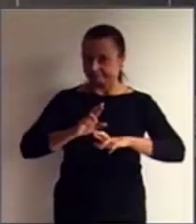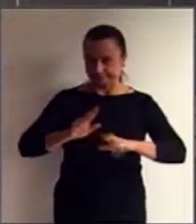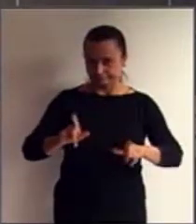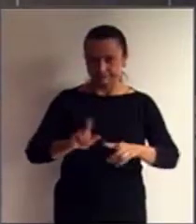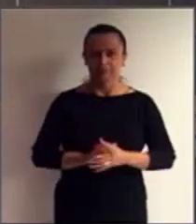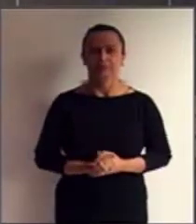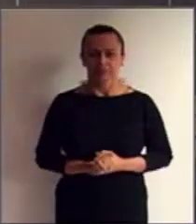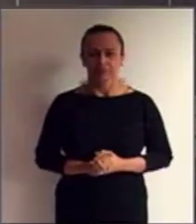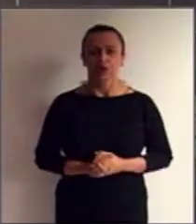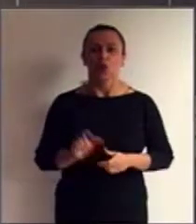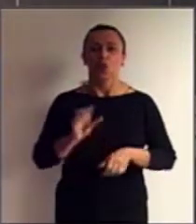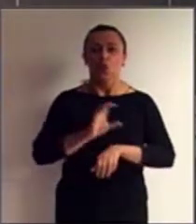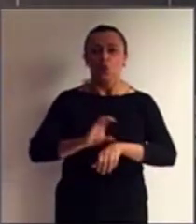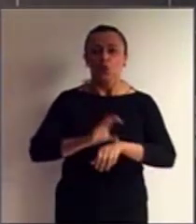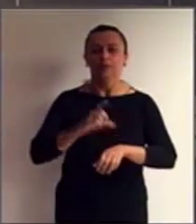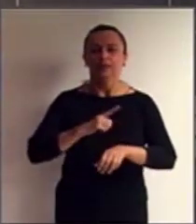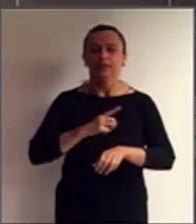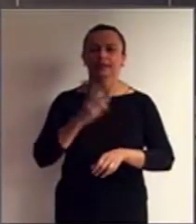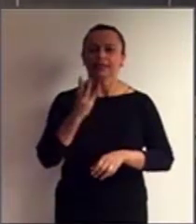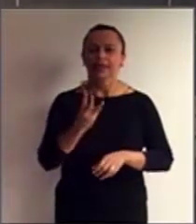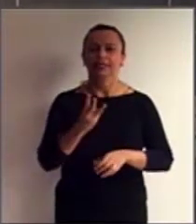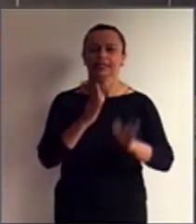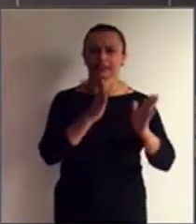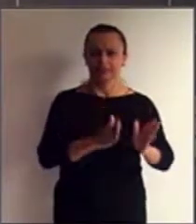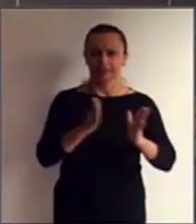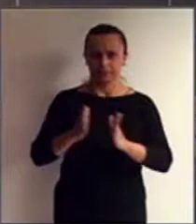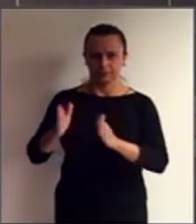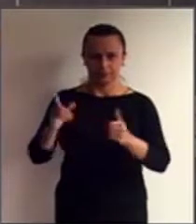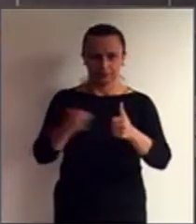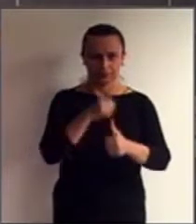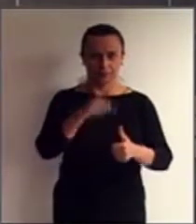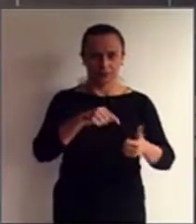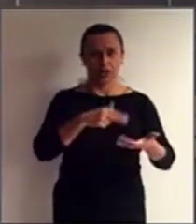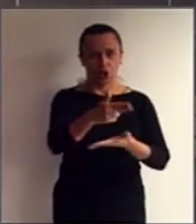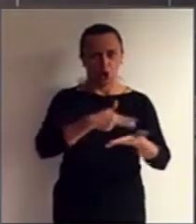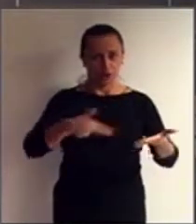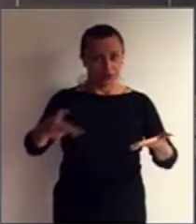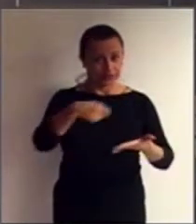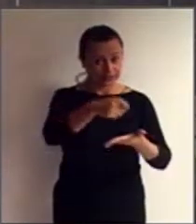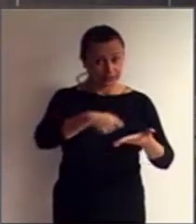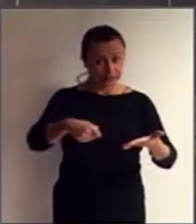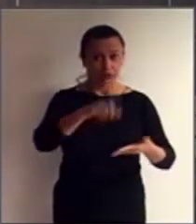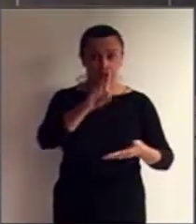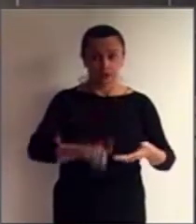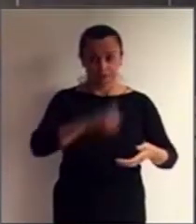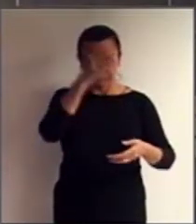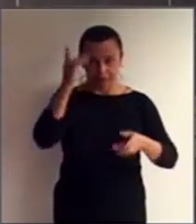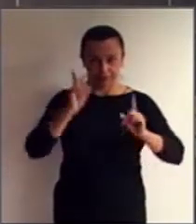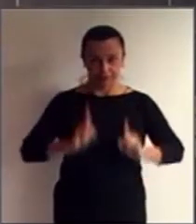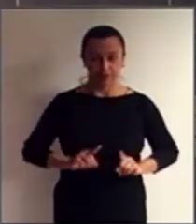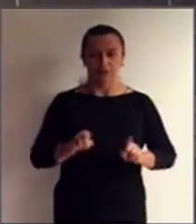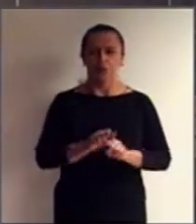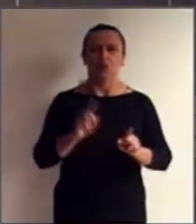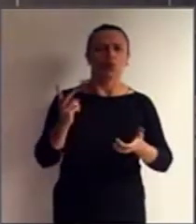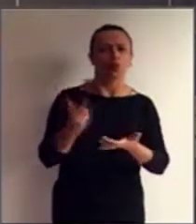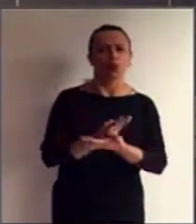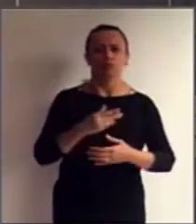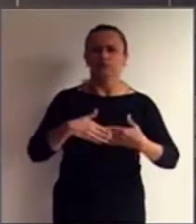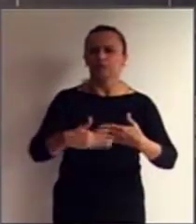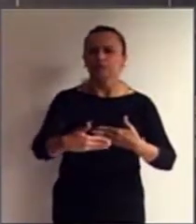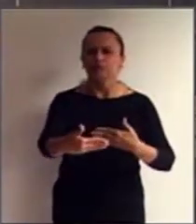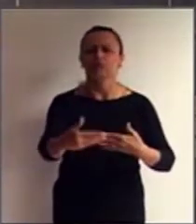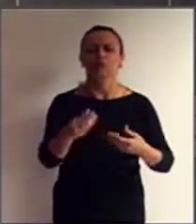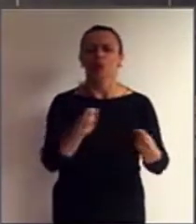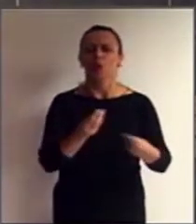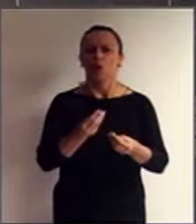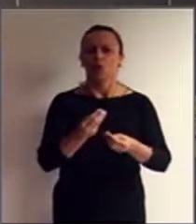curso em três etapas. A primeira diz respeito à convenção sobre os direitos da pessoa com deficiência e sua repercussão em nosso sistema da